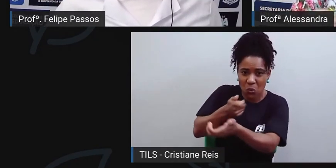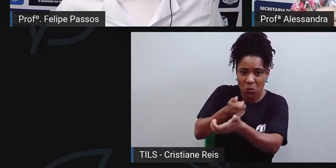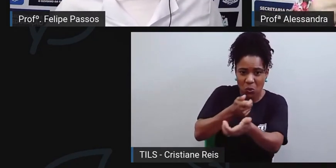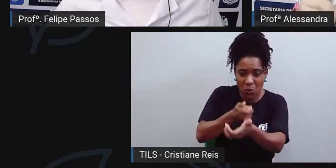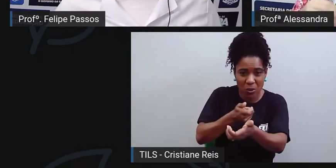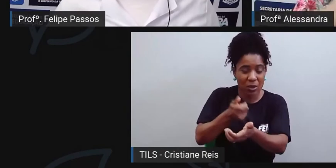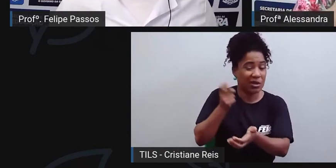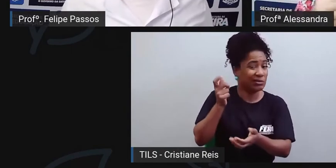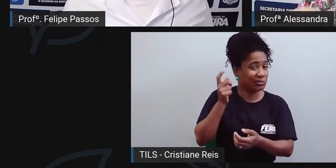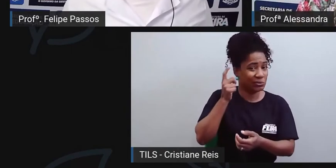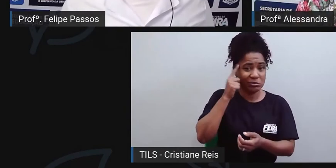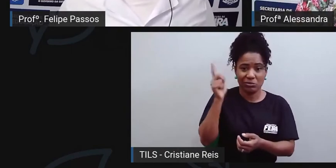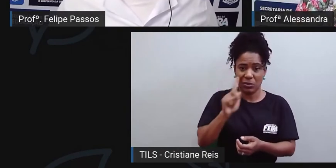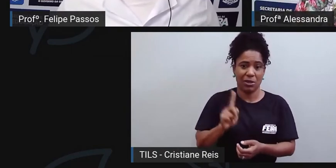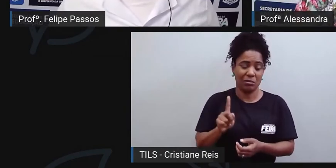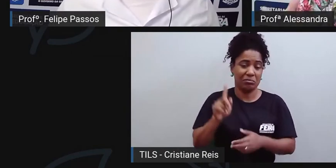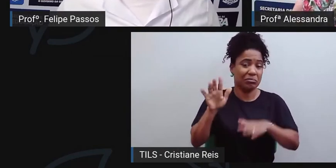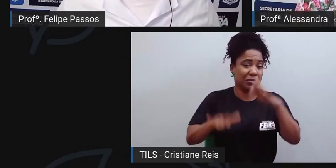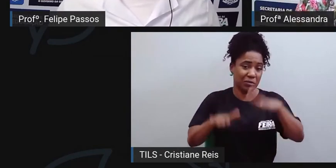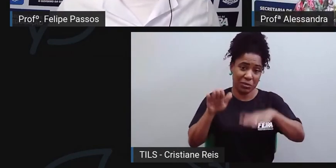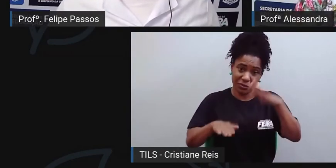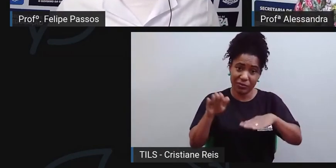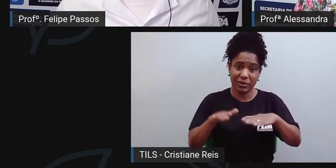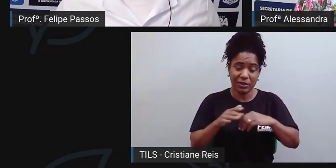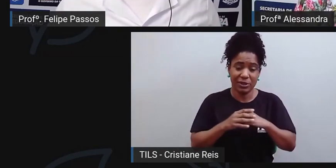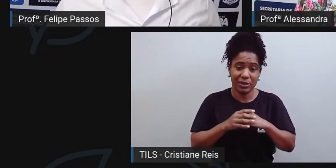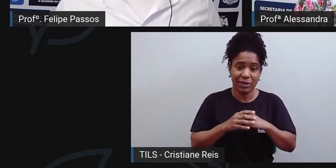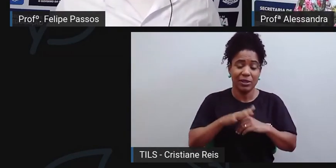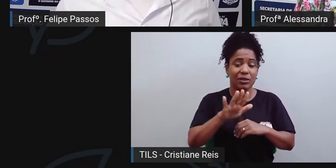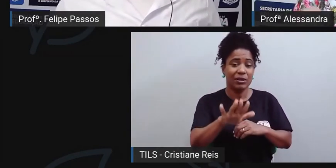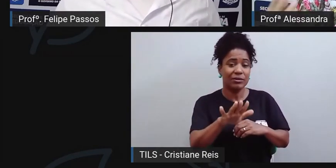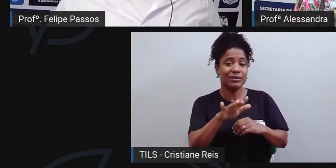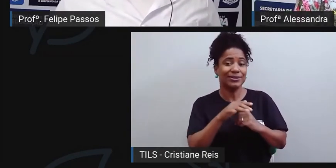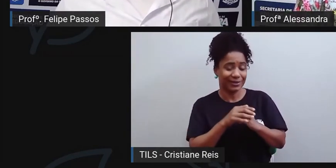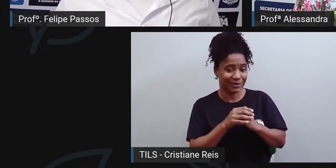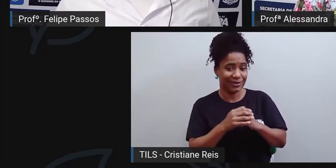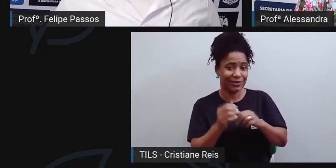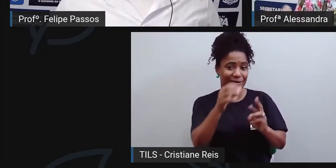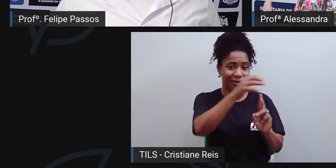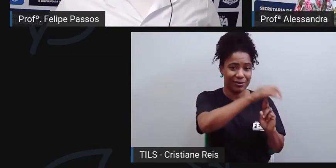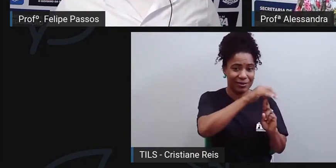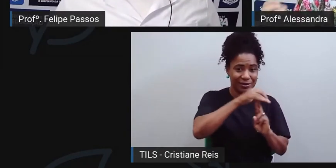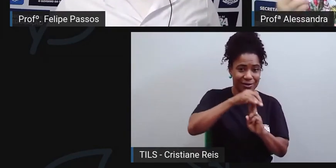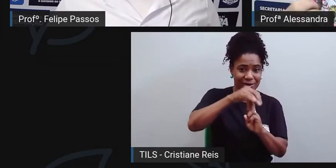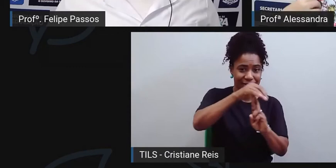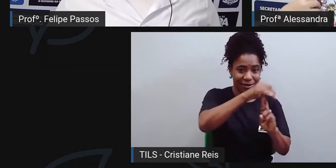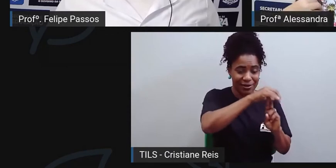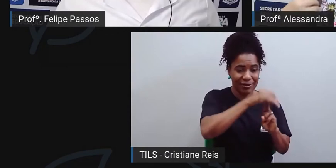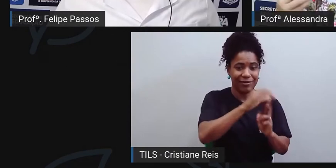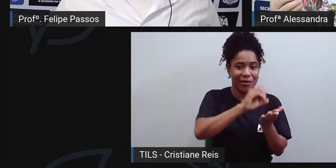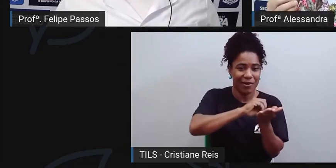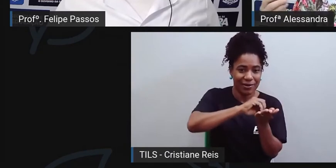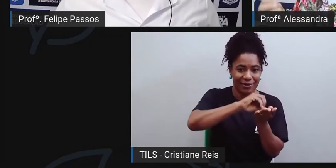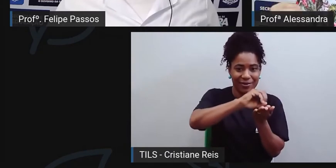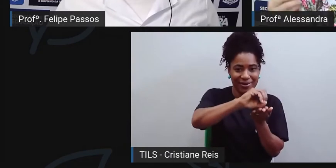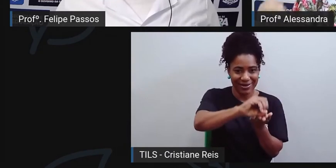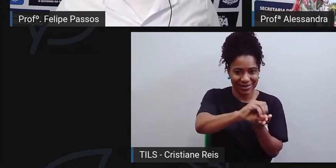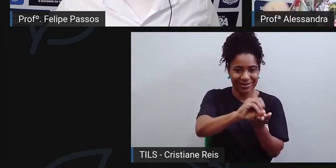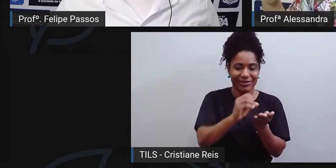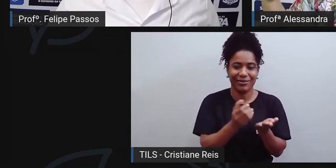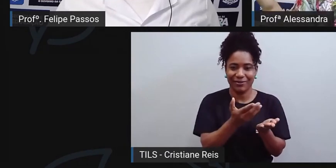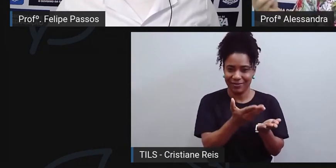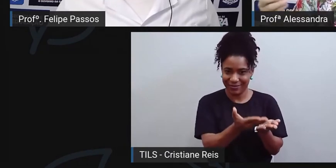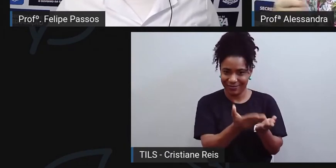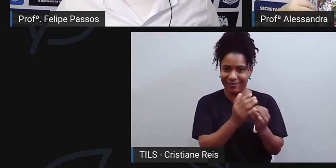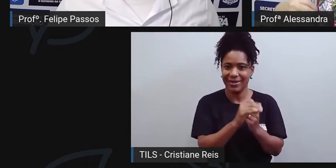você vai circular pela feira, você vai conversar com um agricultor que provavelmente ele vai usar o adubo orgânico, ele vai procurar